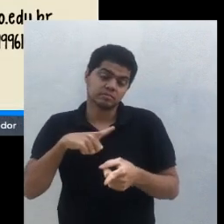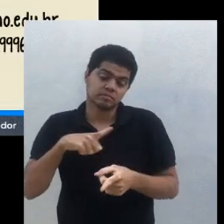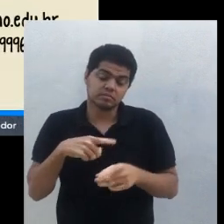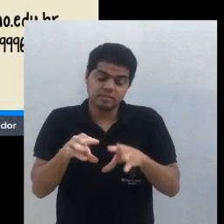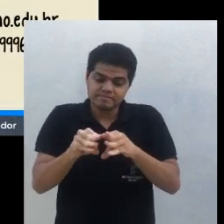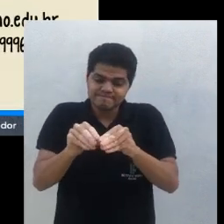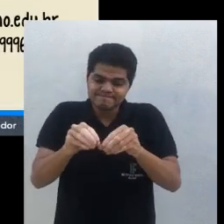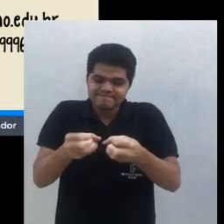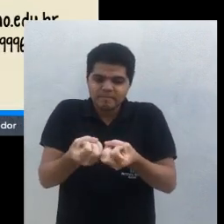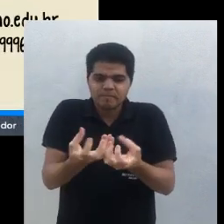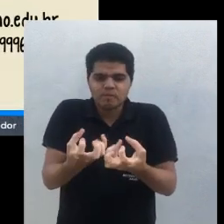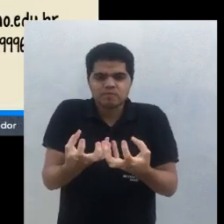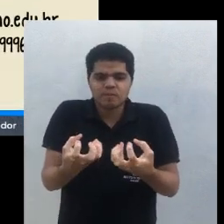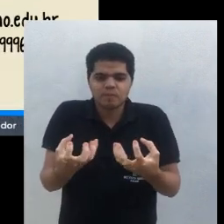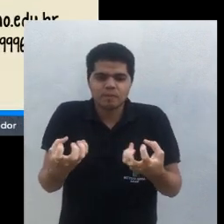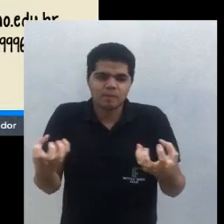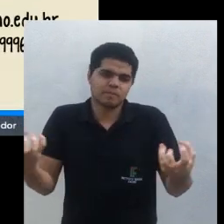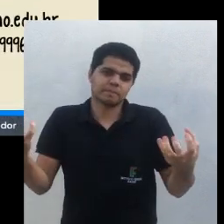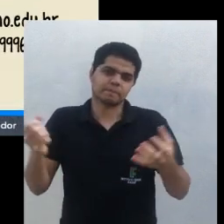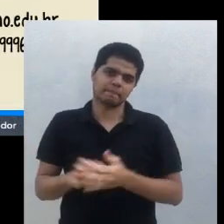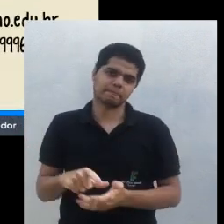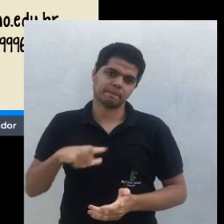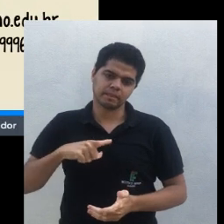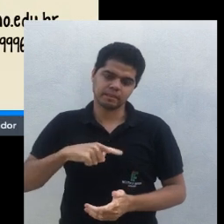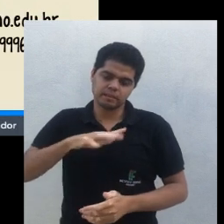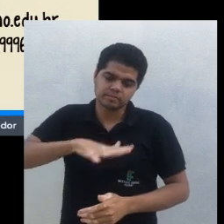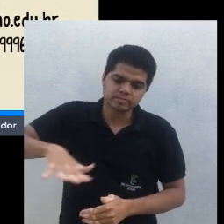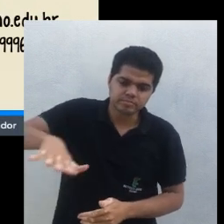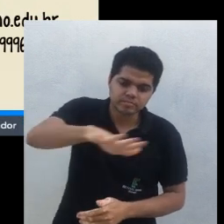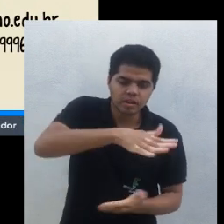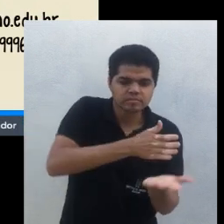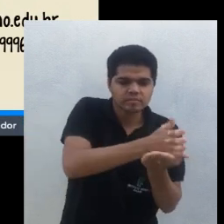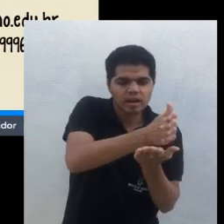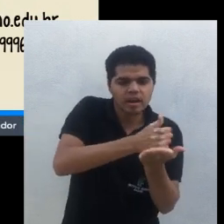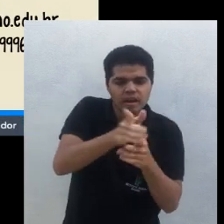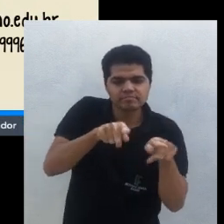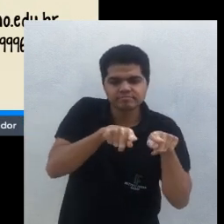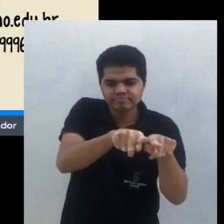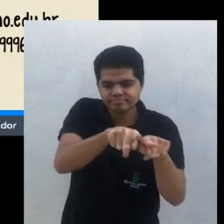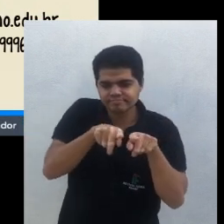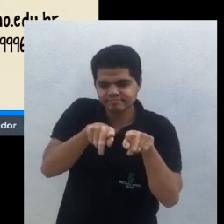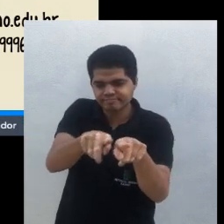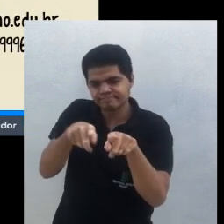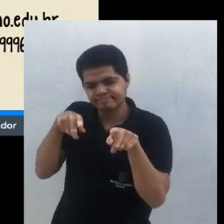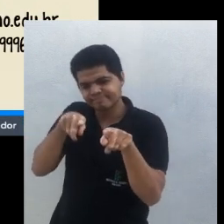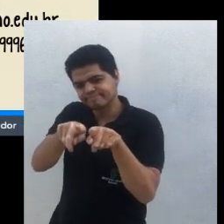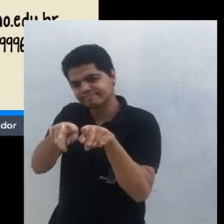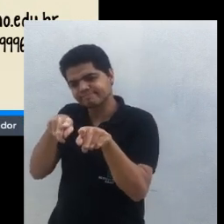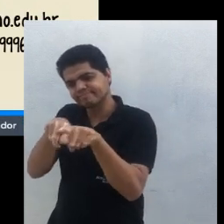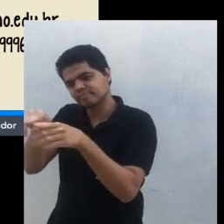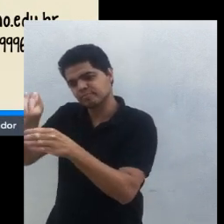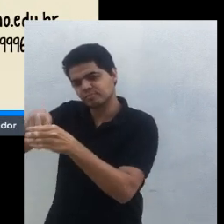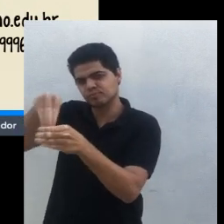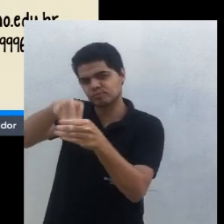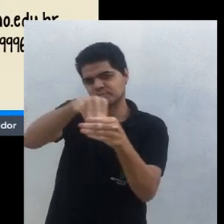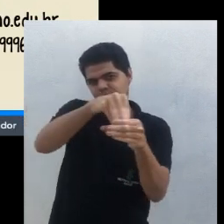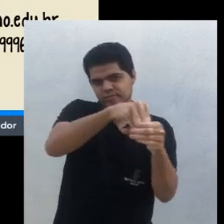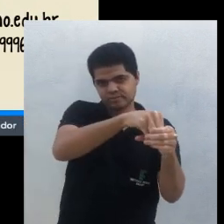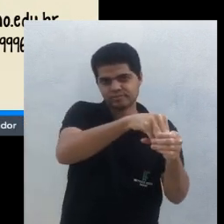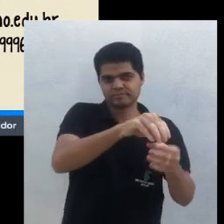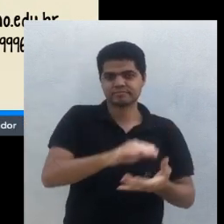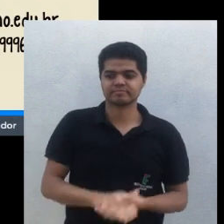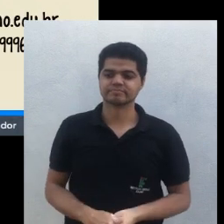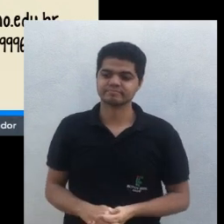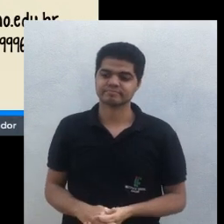então gente era isso que eu gostaria de falar para vocês espero que eu tenha mostrado a vocês um pouco aí